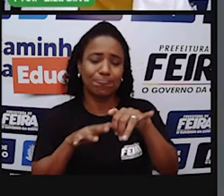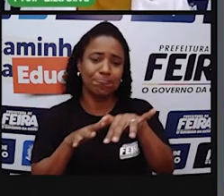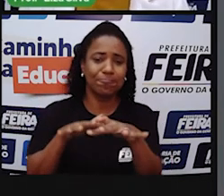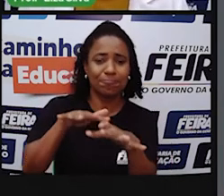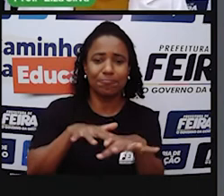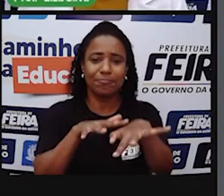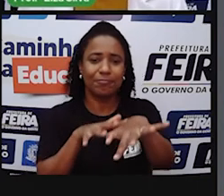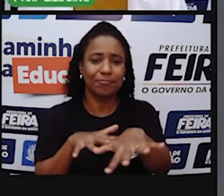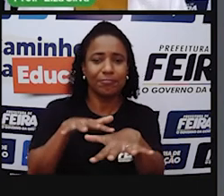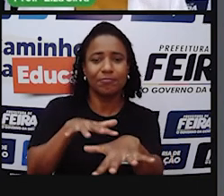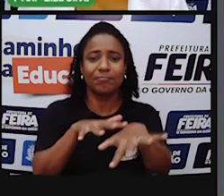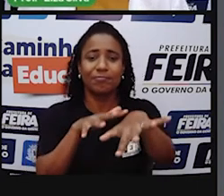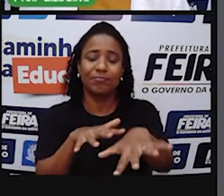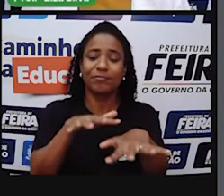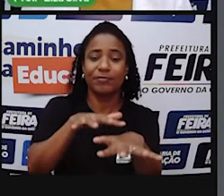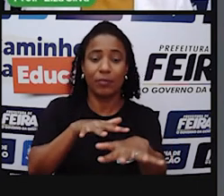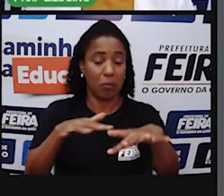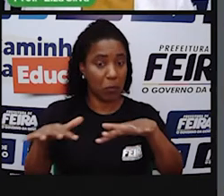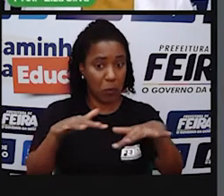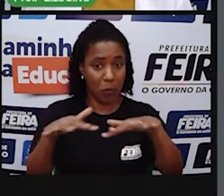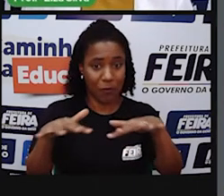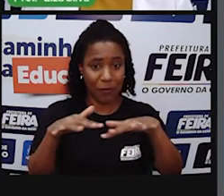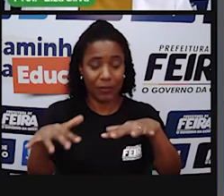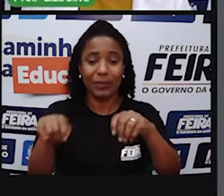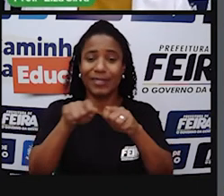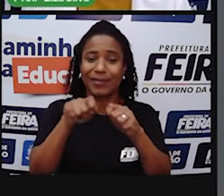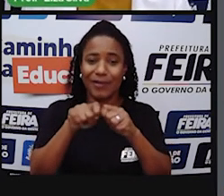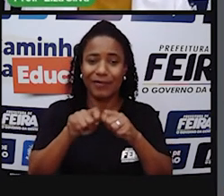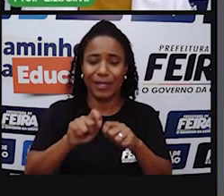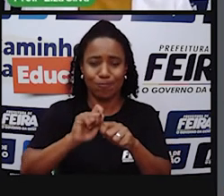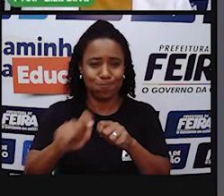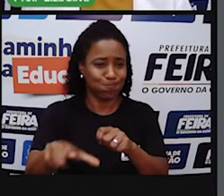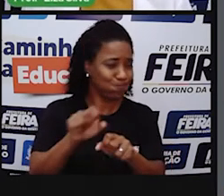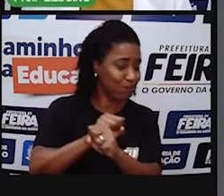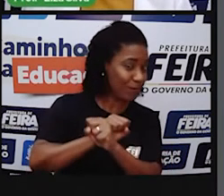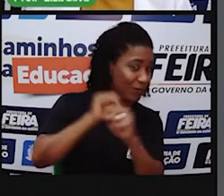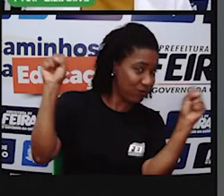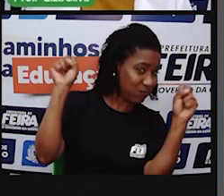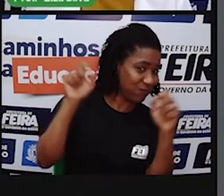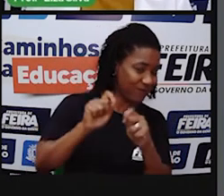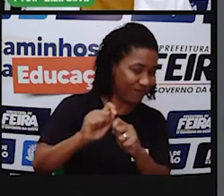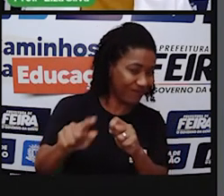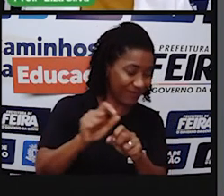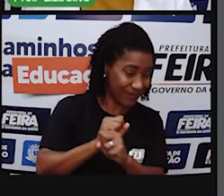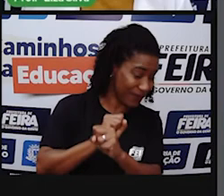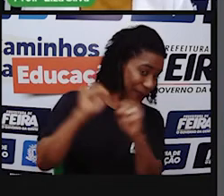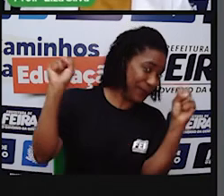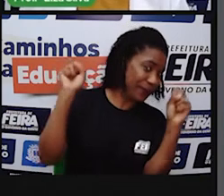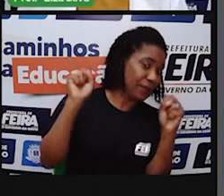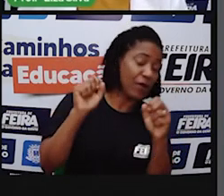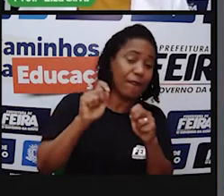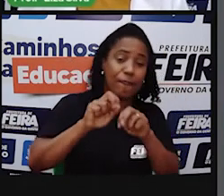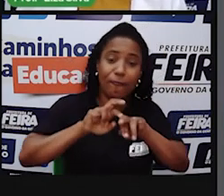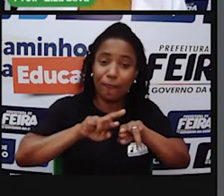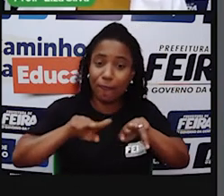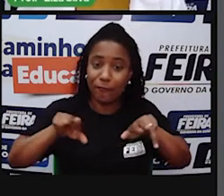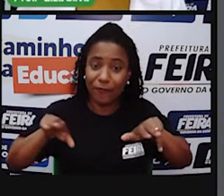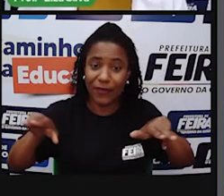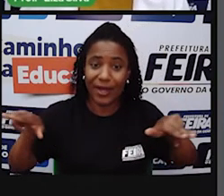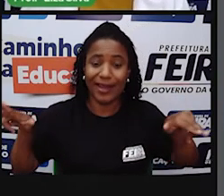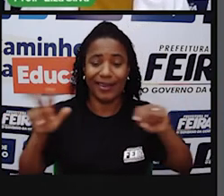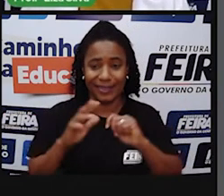ver Na imagem Além disso Queimas de fogos De artifício E há diferentes